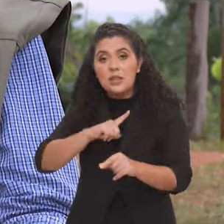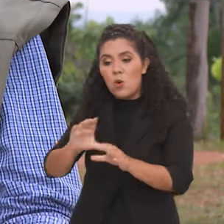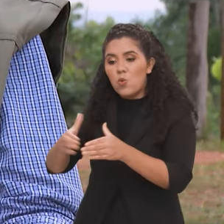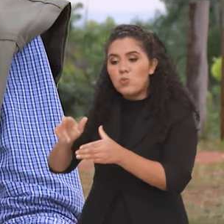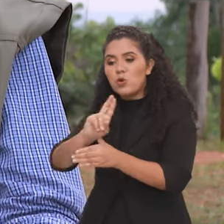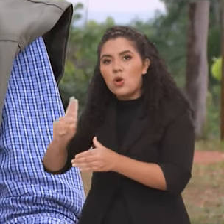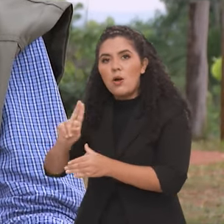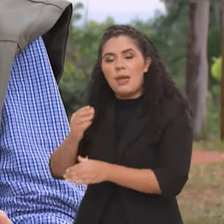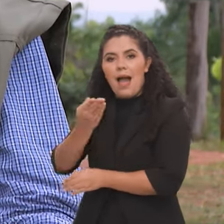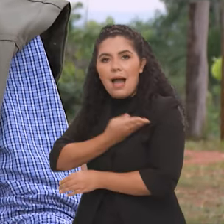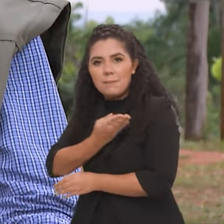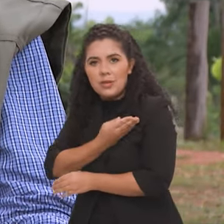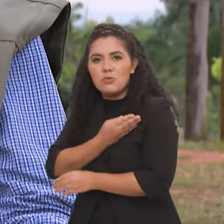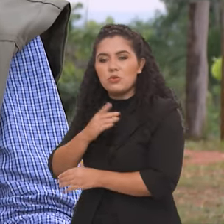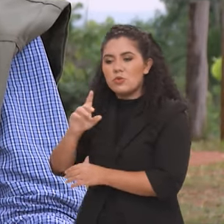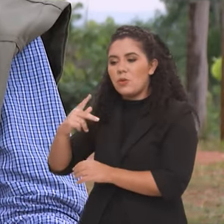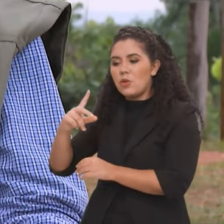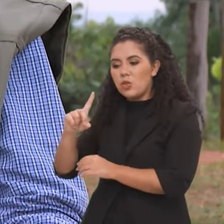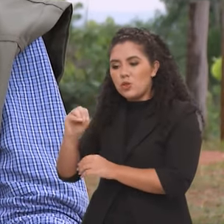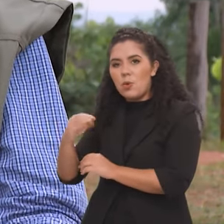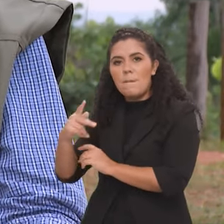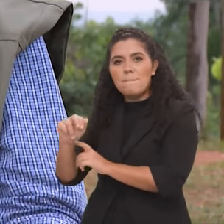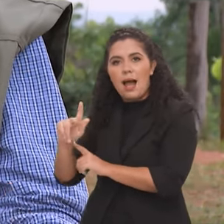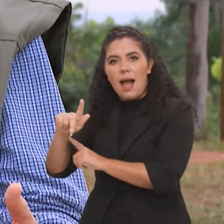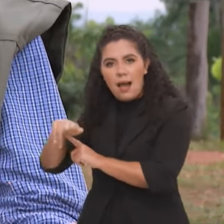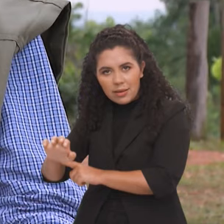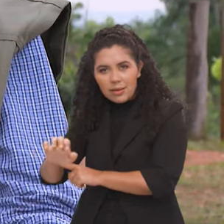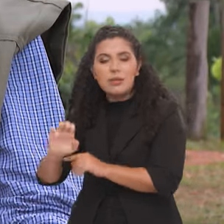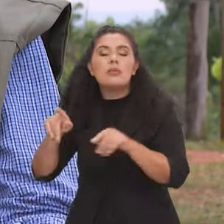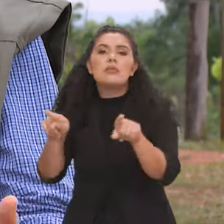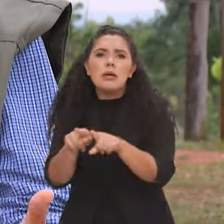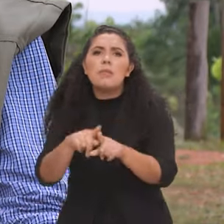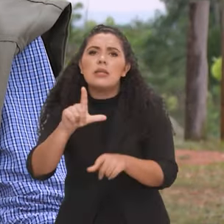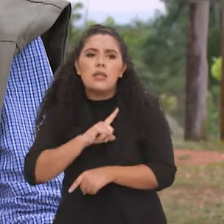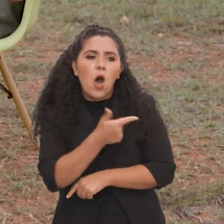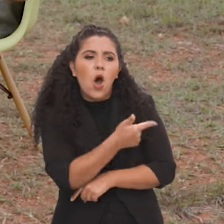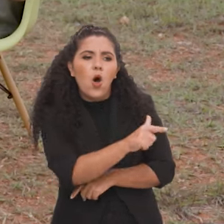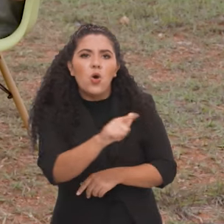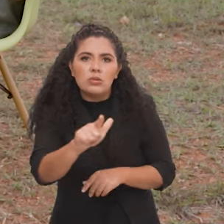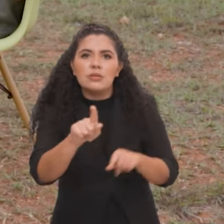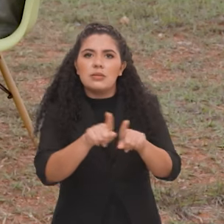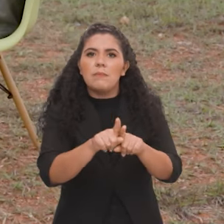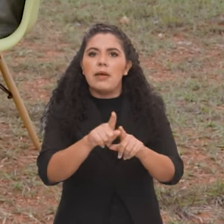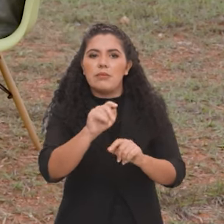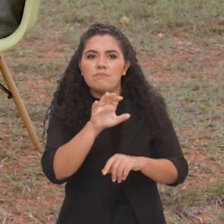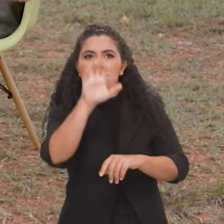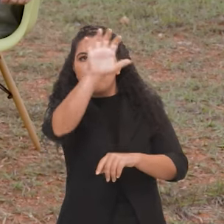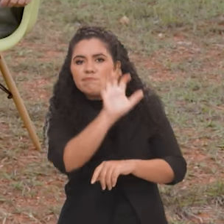temos a Associação Próxima, que fazem parte do Conselho Gestor, como também temos organizações de atuação mais nacional.